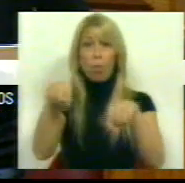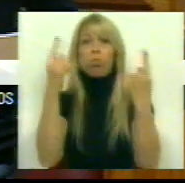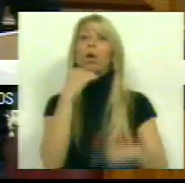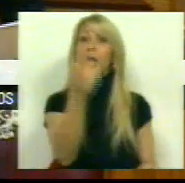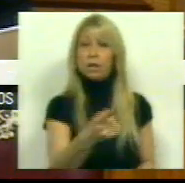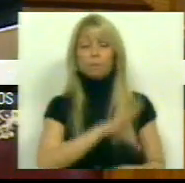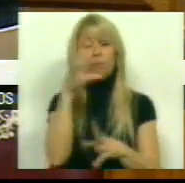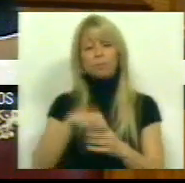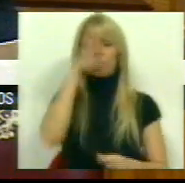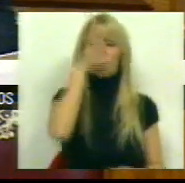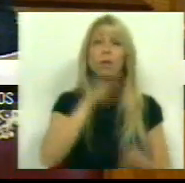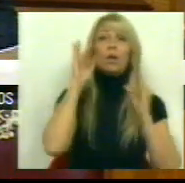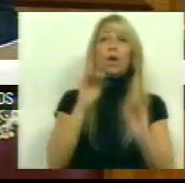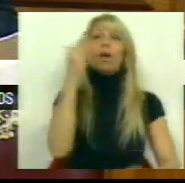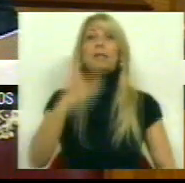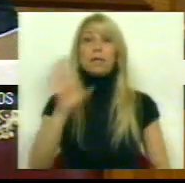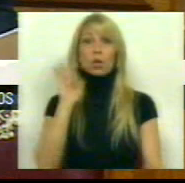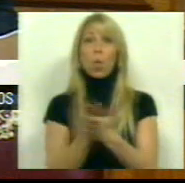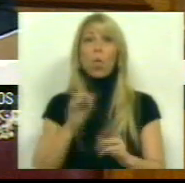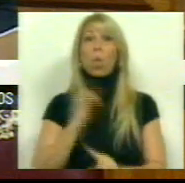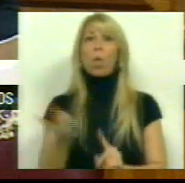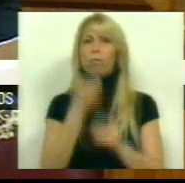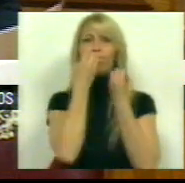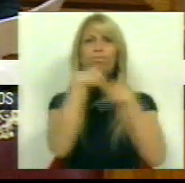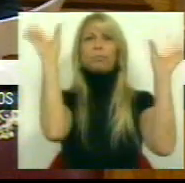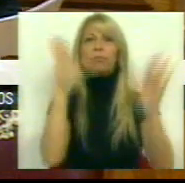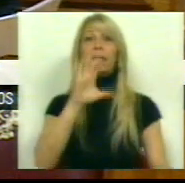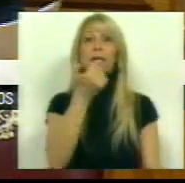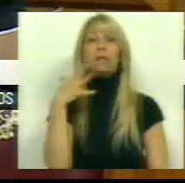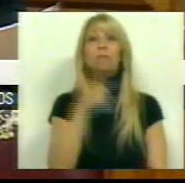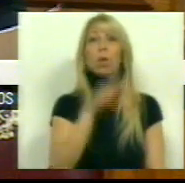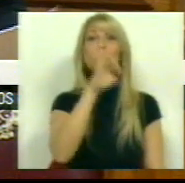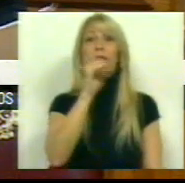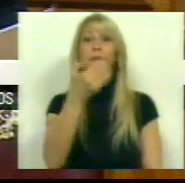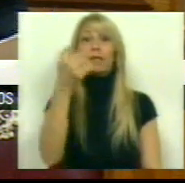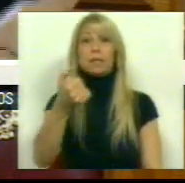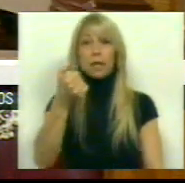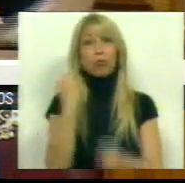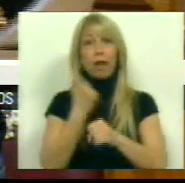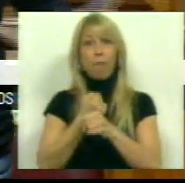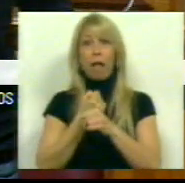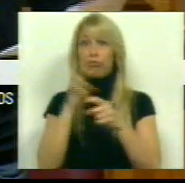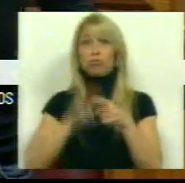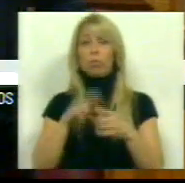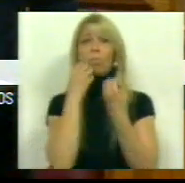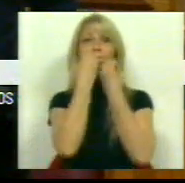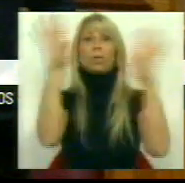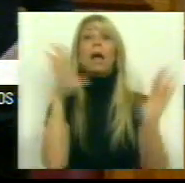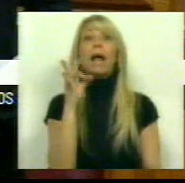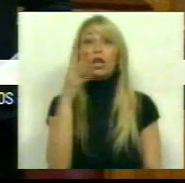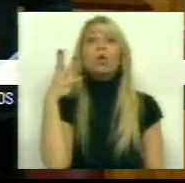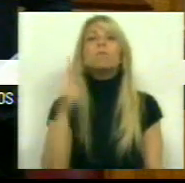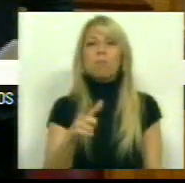Ministério da Educação e Ciência só neste último ano se perderam 15.475 postos de trabalho, 14 mil dos quais